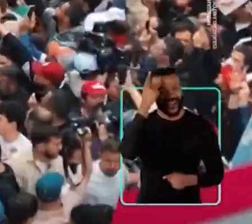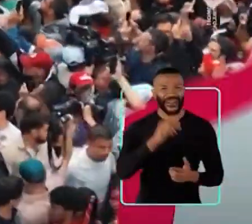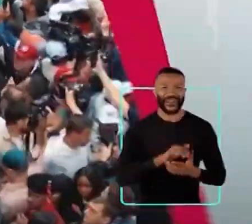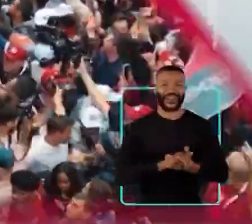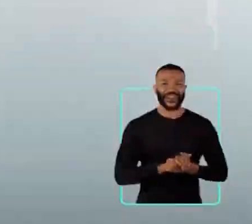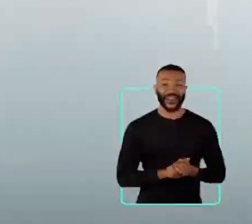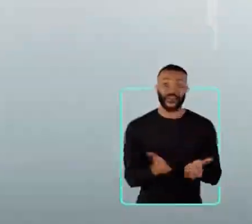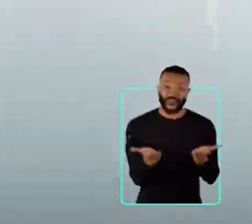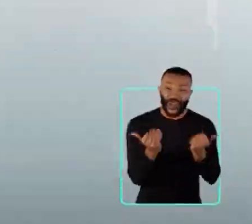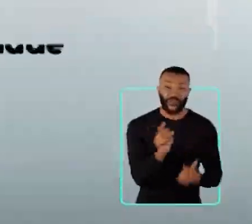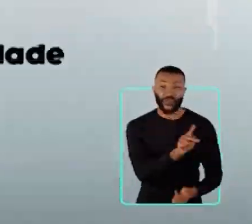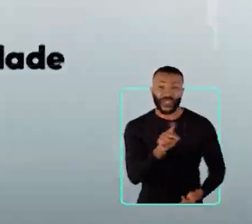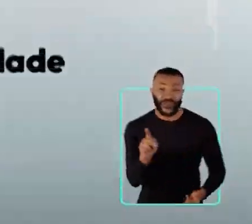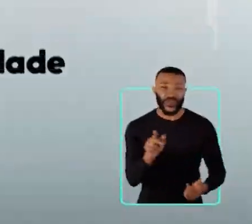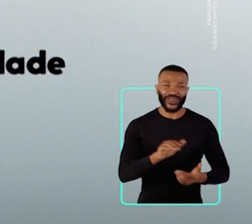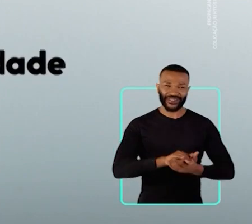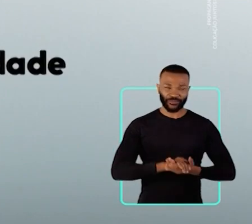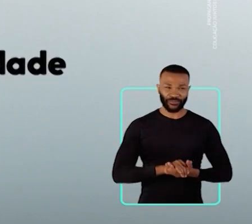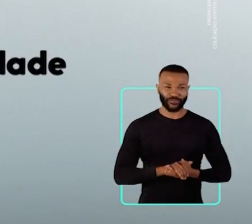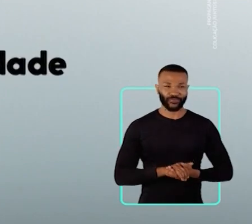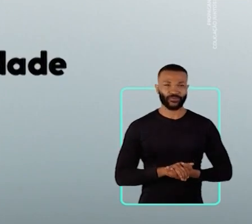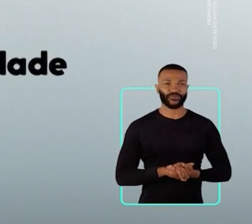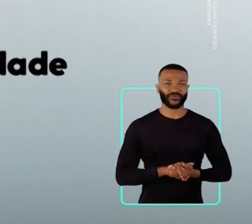São Paulo. Vem, professor!